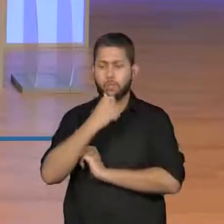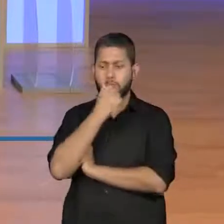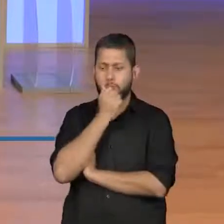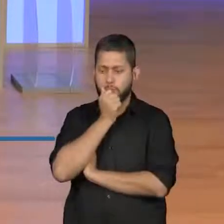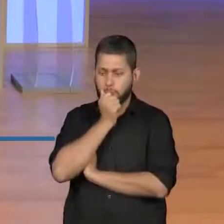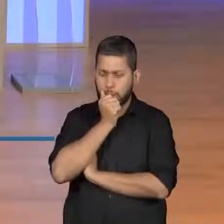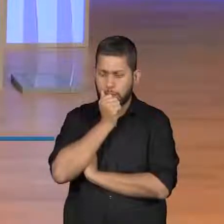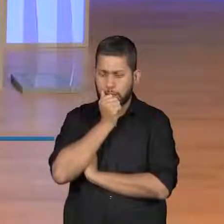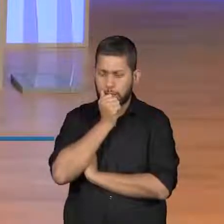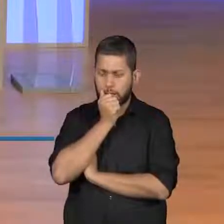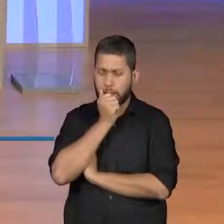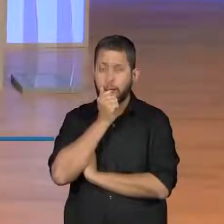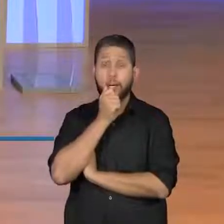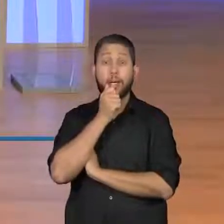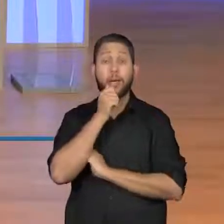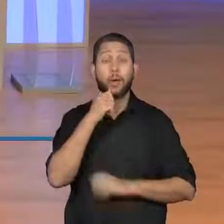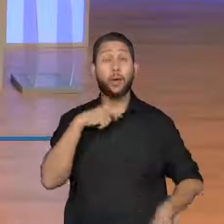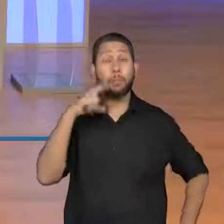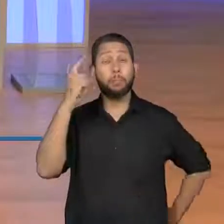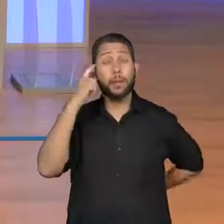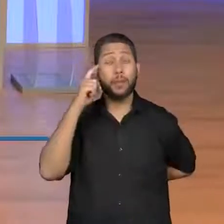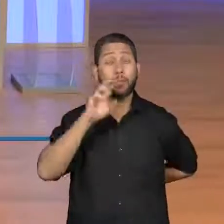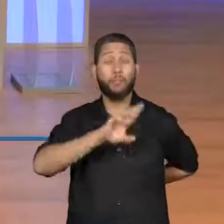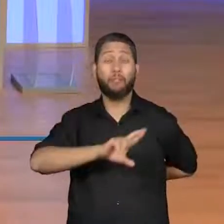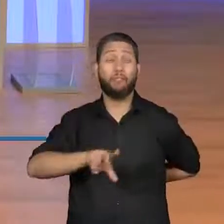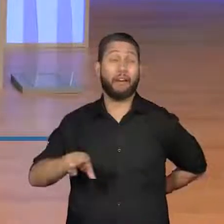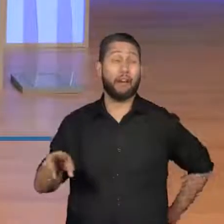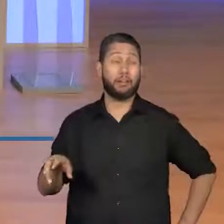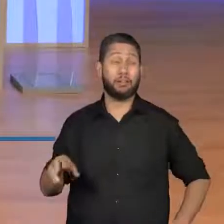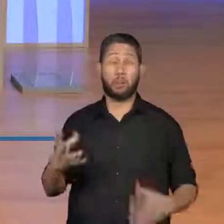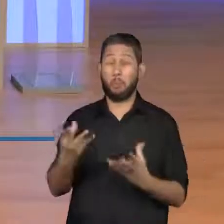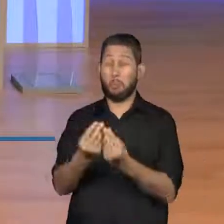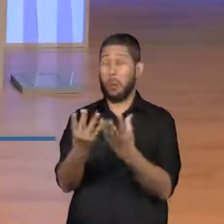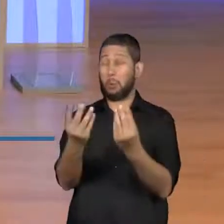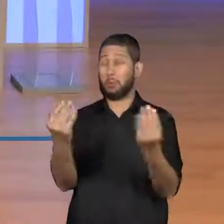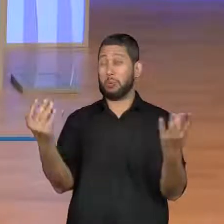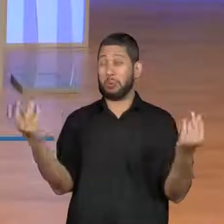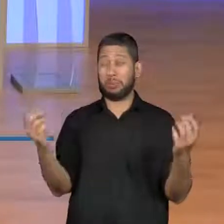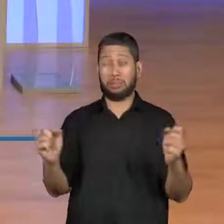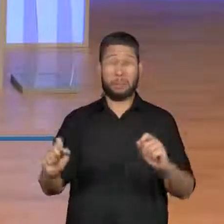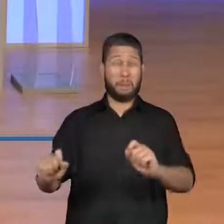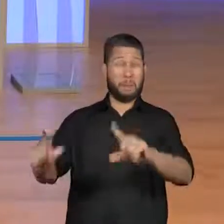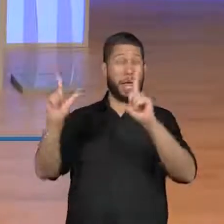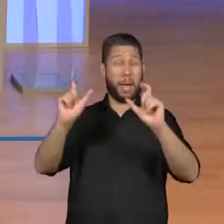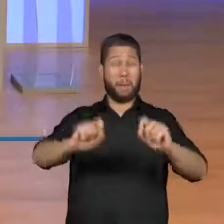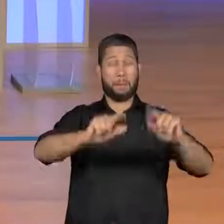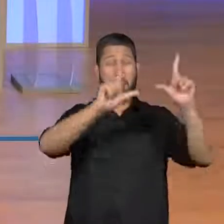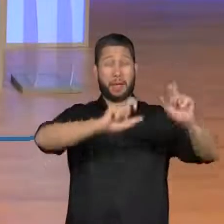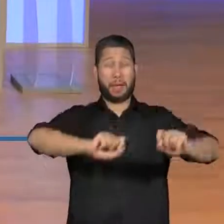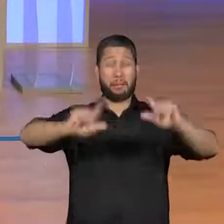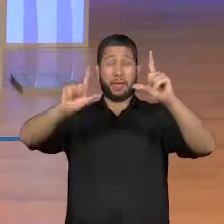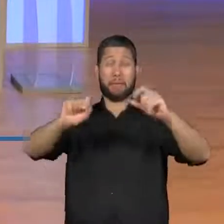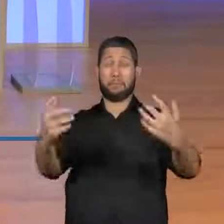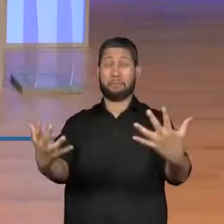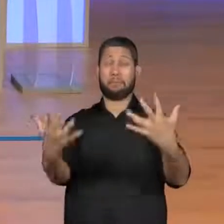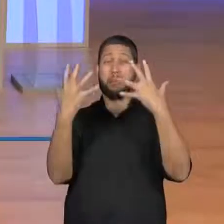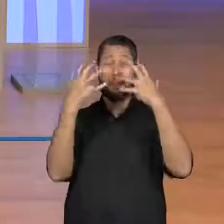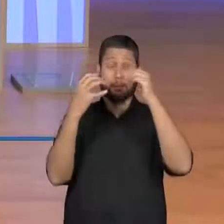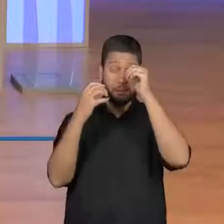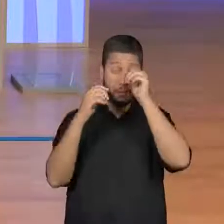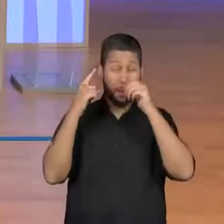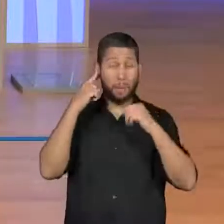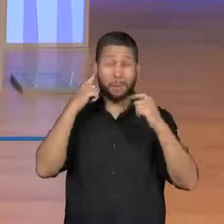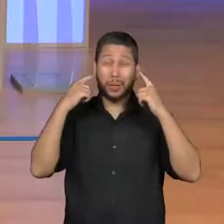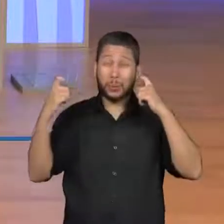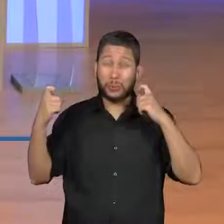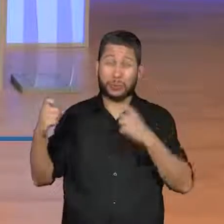sobre muitas coisas ao mesmo tempo, né? Tipo, muitas imagens espalhadas, barulho